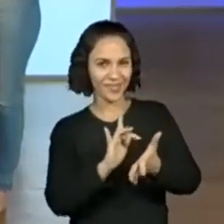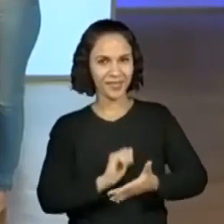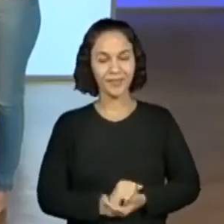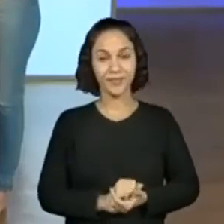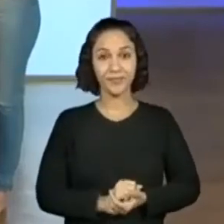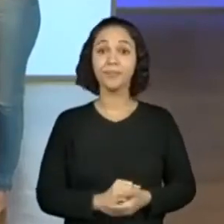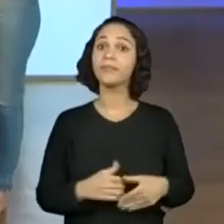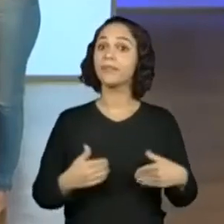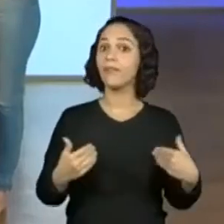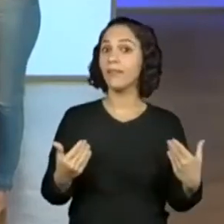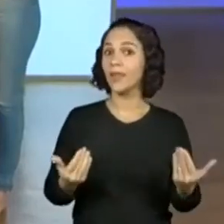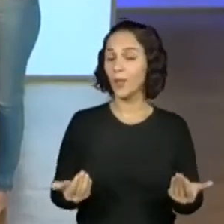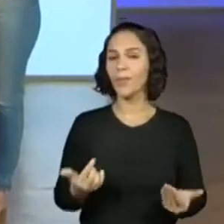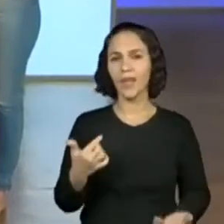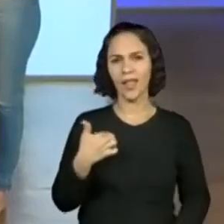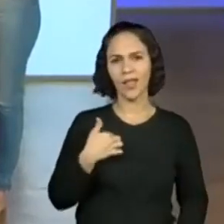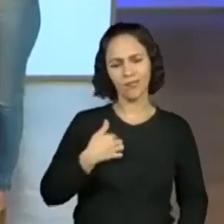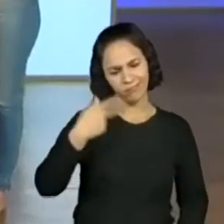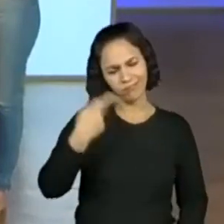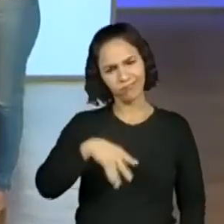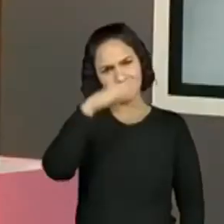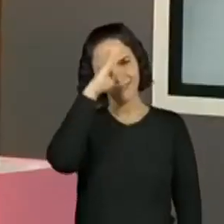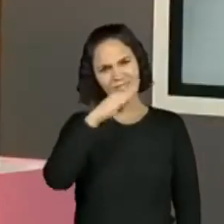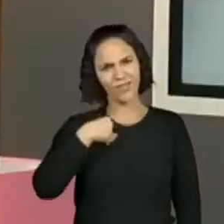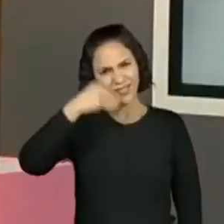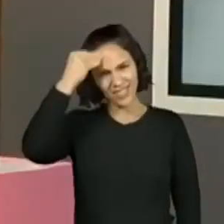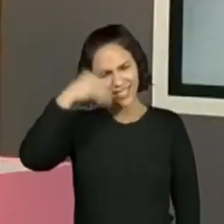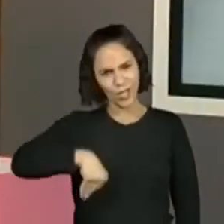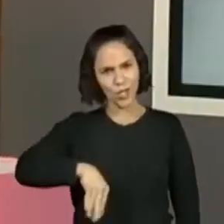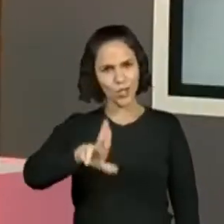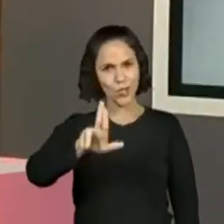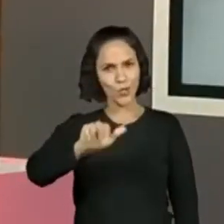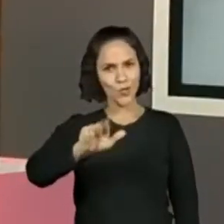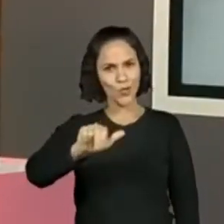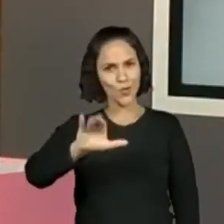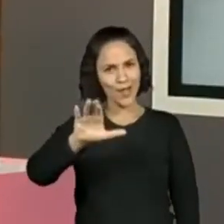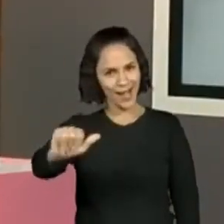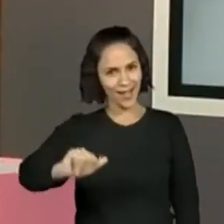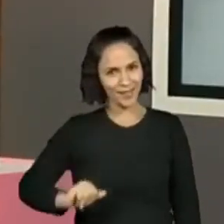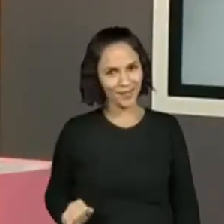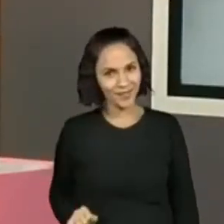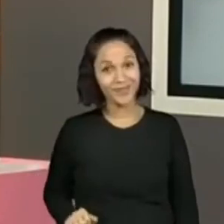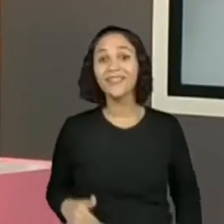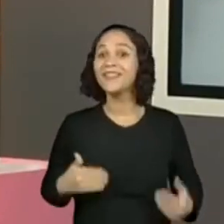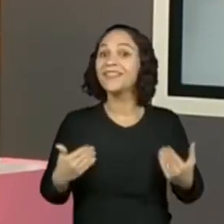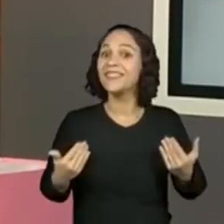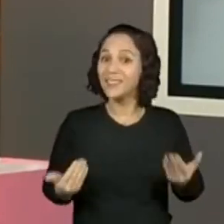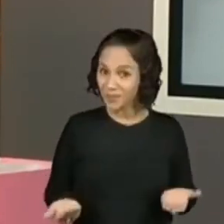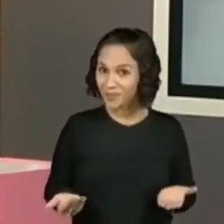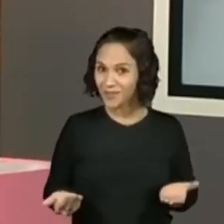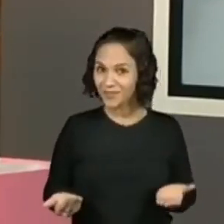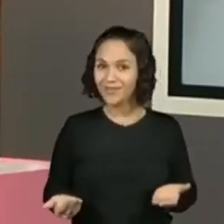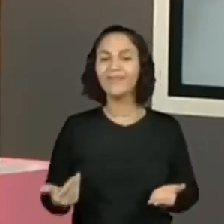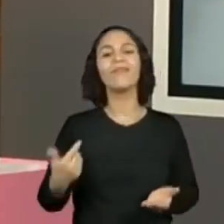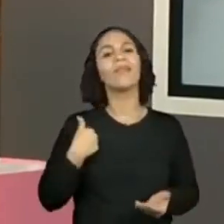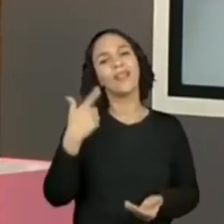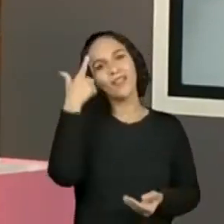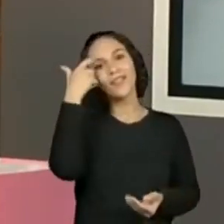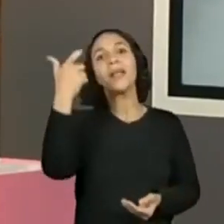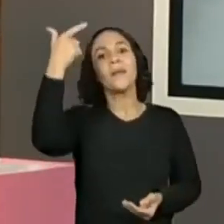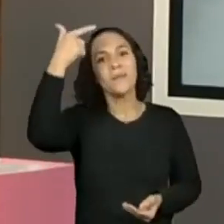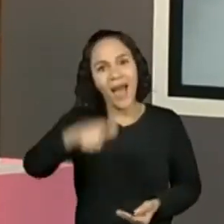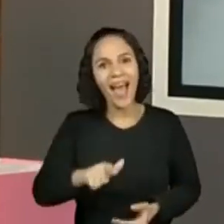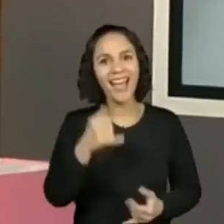E no caso, eu sou brasileira e não desisto nunca. Então eu fiz o quê? Inventei